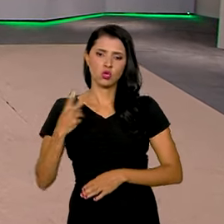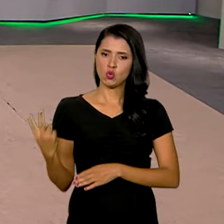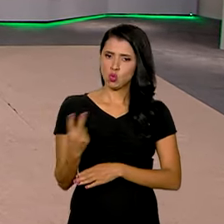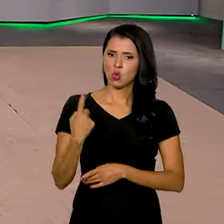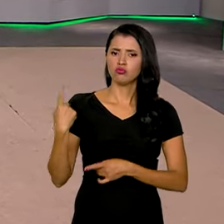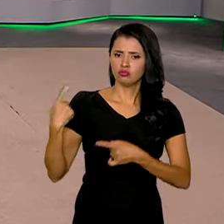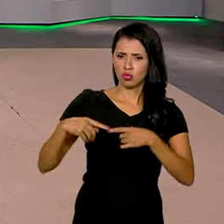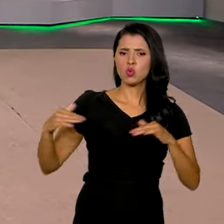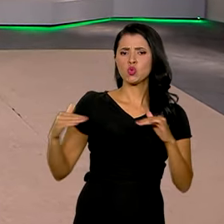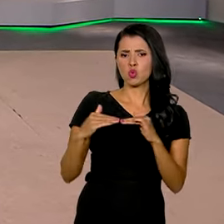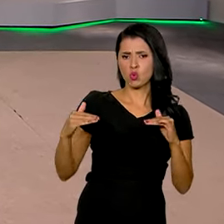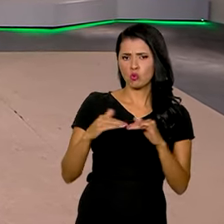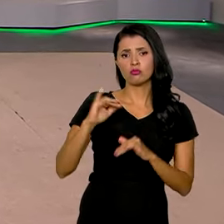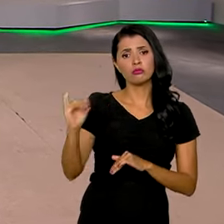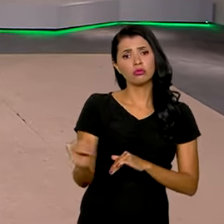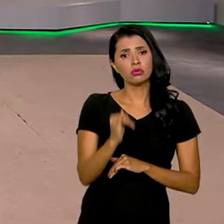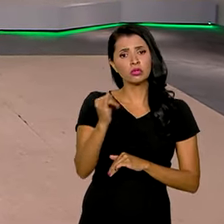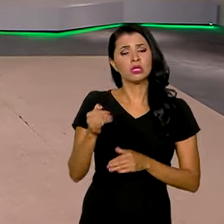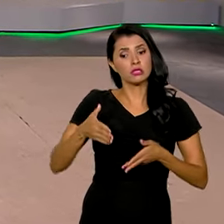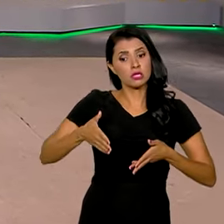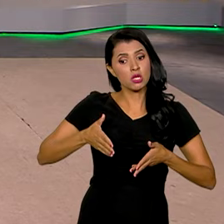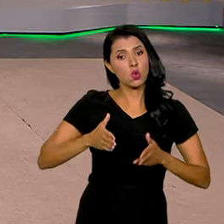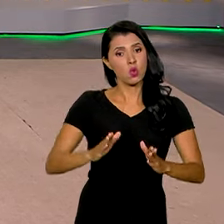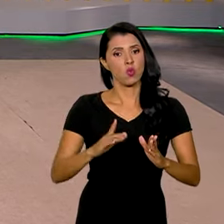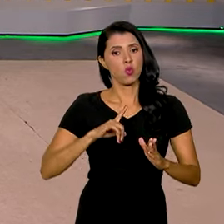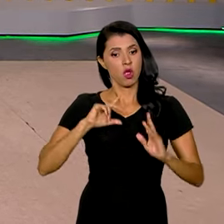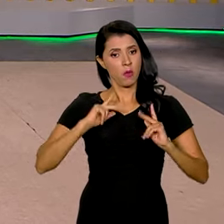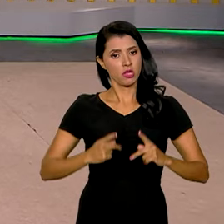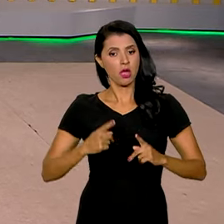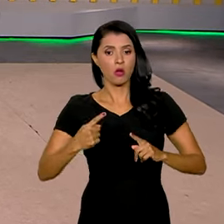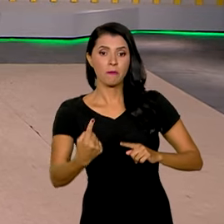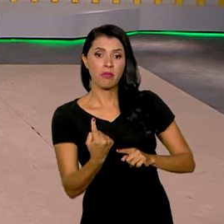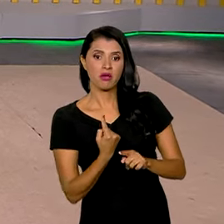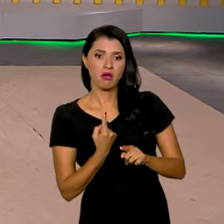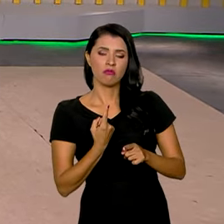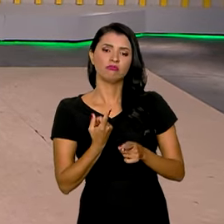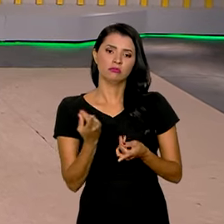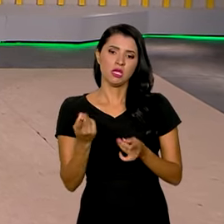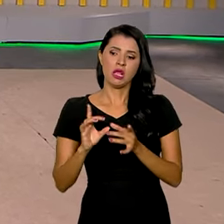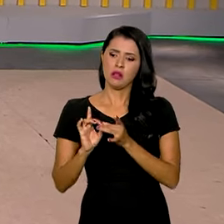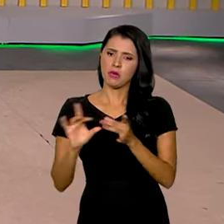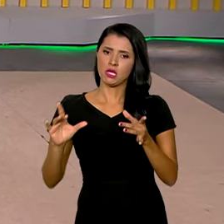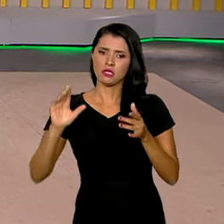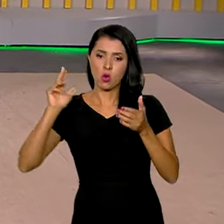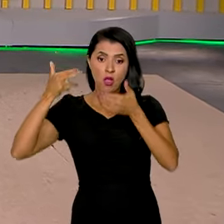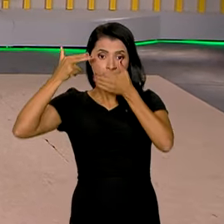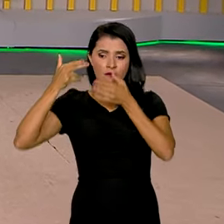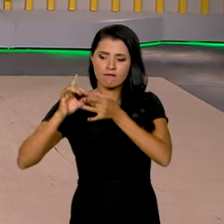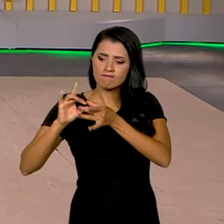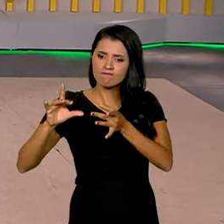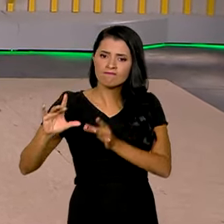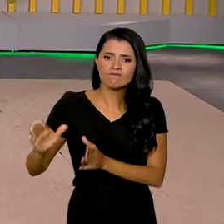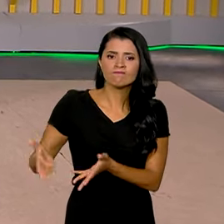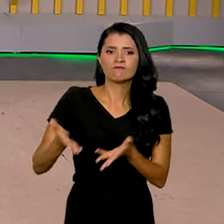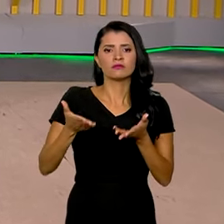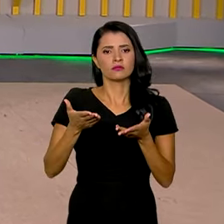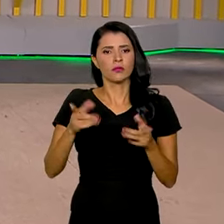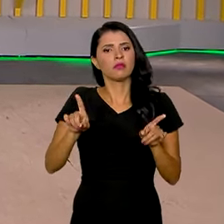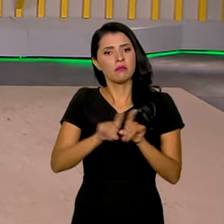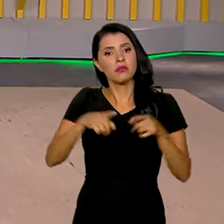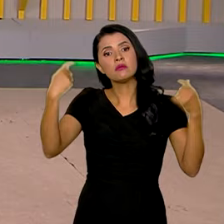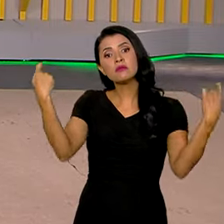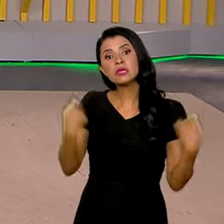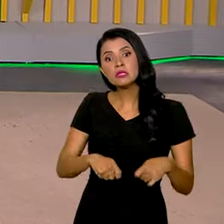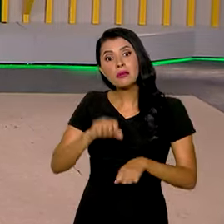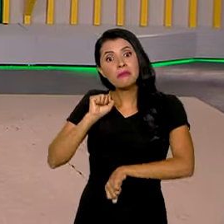concordaram sobre a importância da abertura de um corredor humanitário e da libertação de todos os reféns. Ressaltaram a necessidade